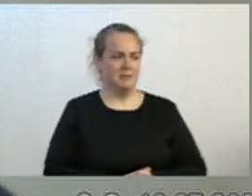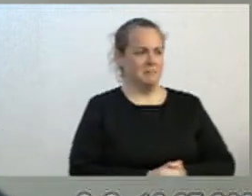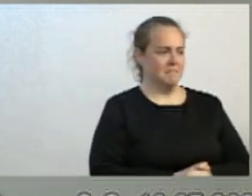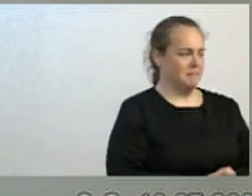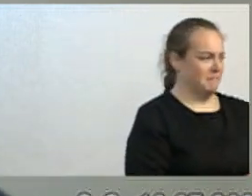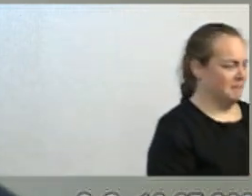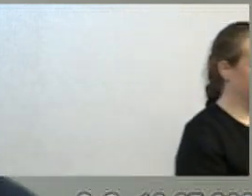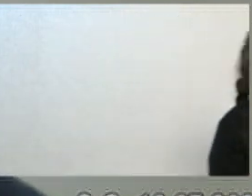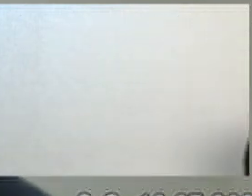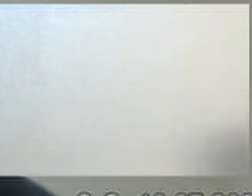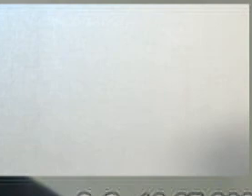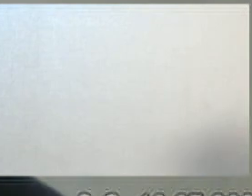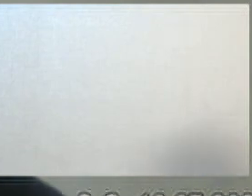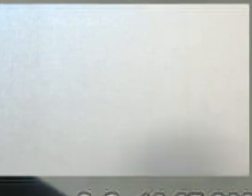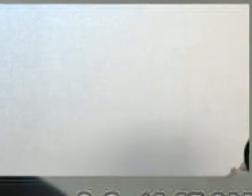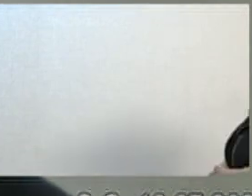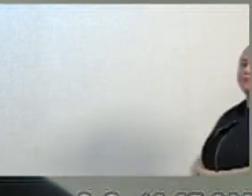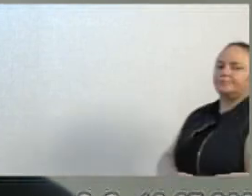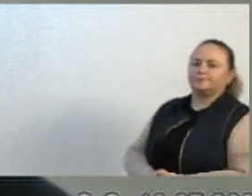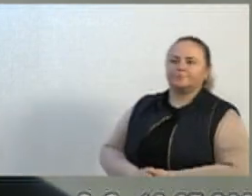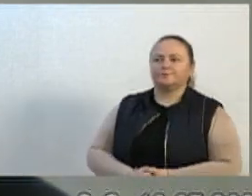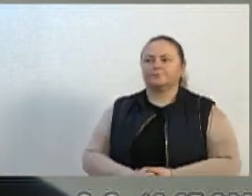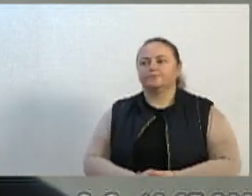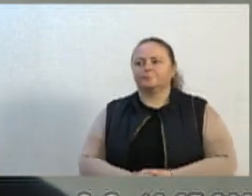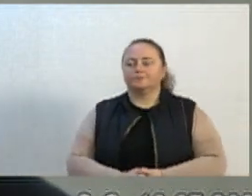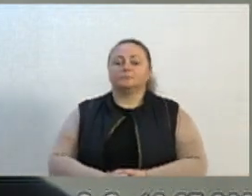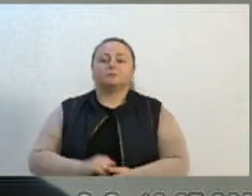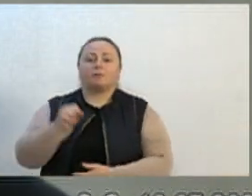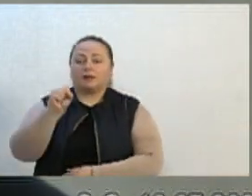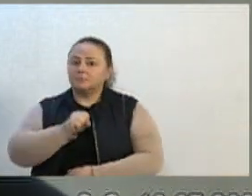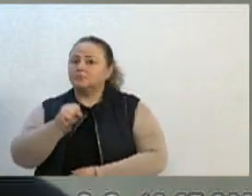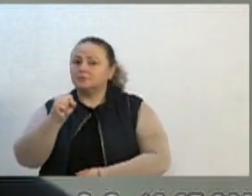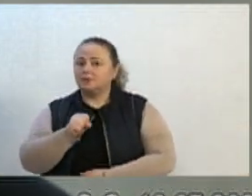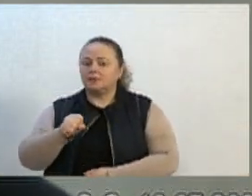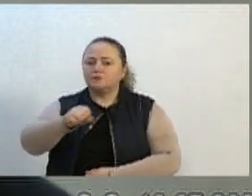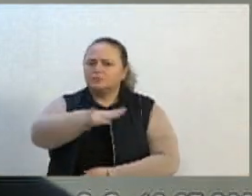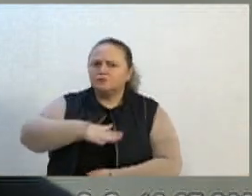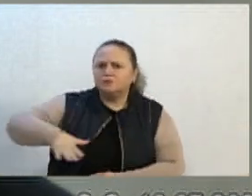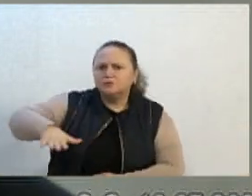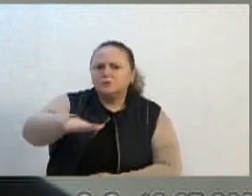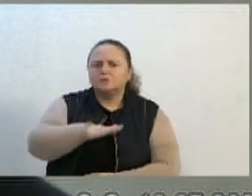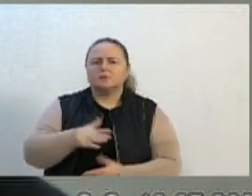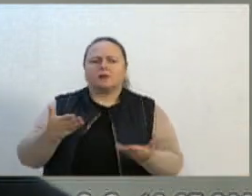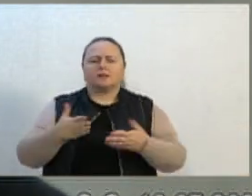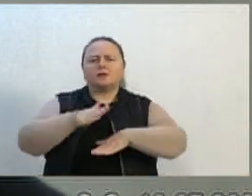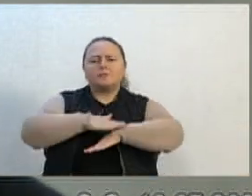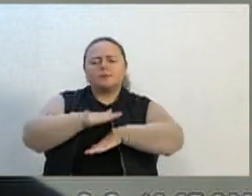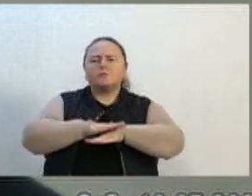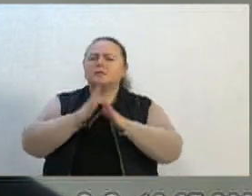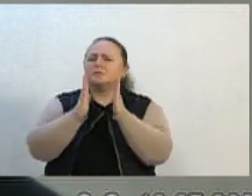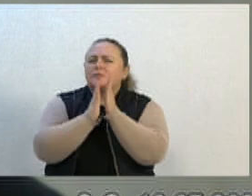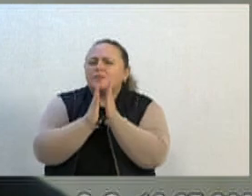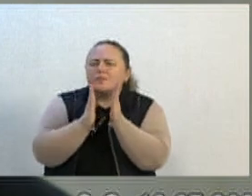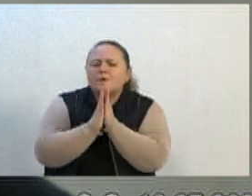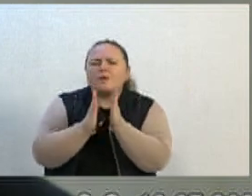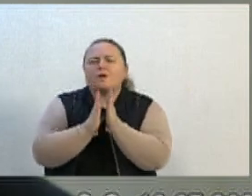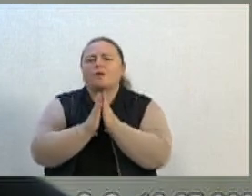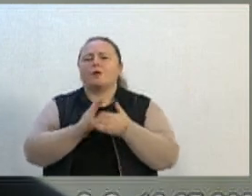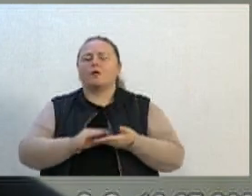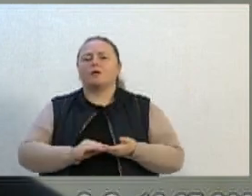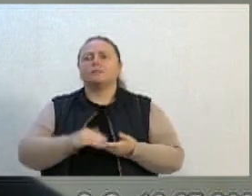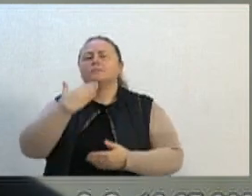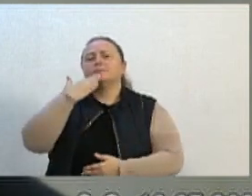que toda a sociedade, nas suas orações, nas preces que faz ao